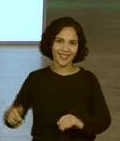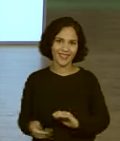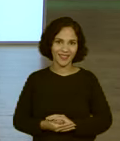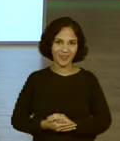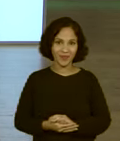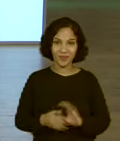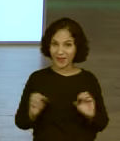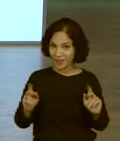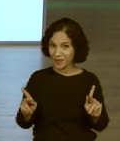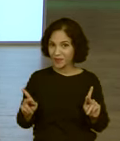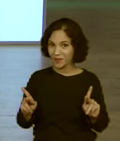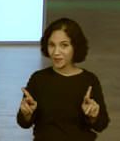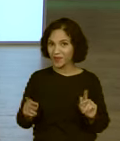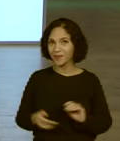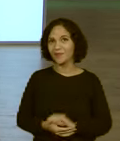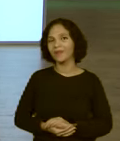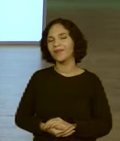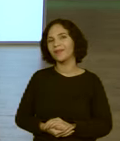Bom...